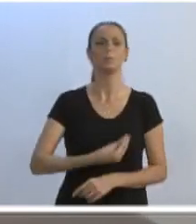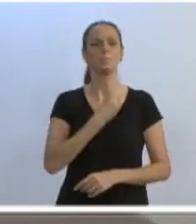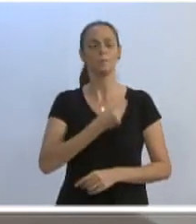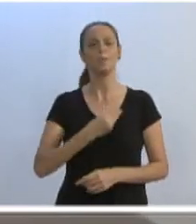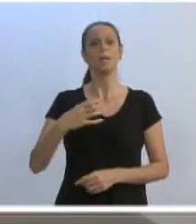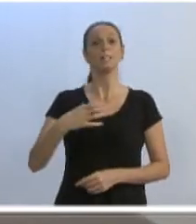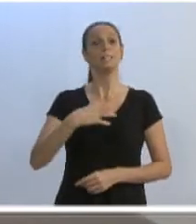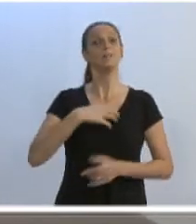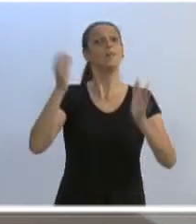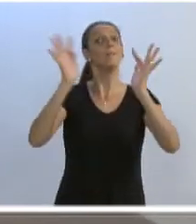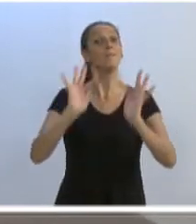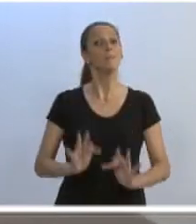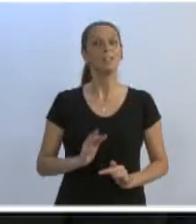cidade. Muito obrigado.